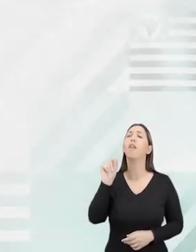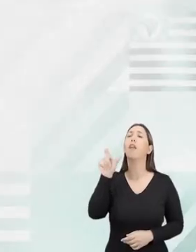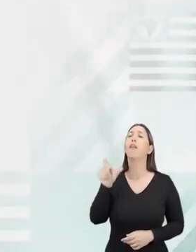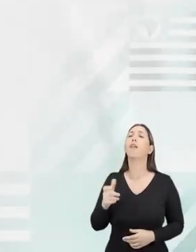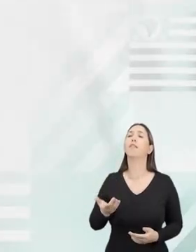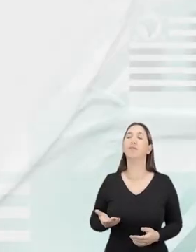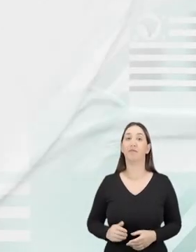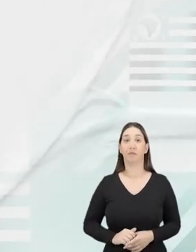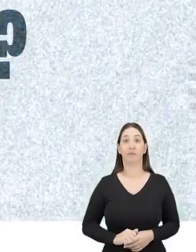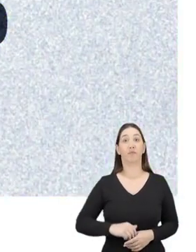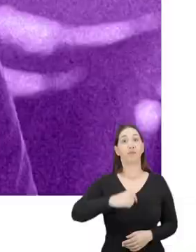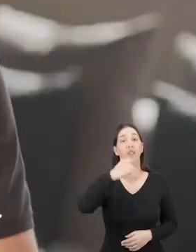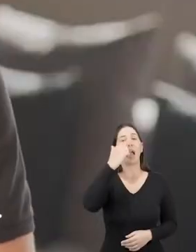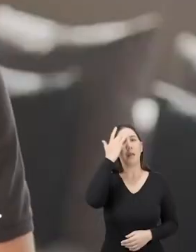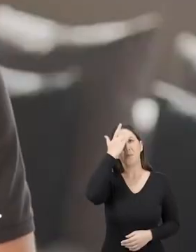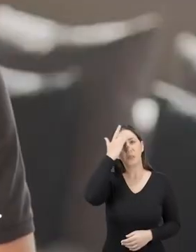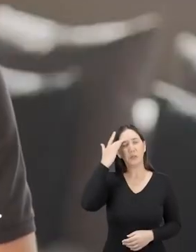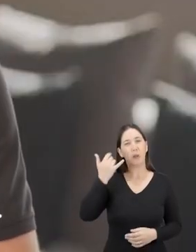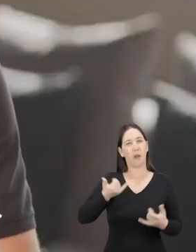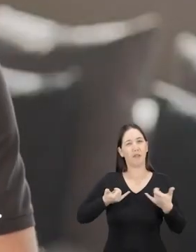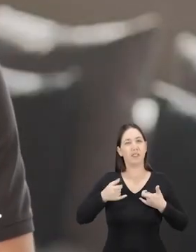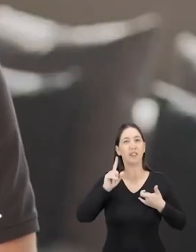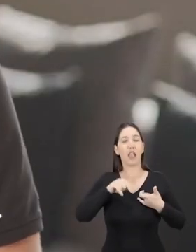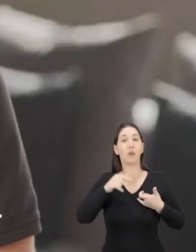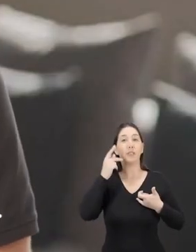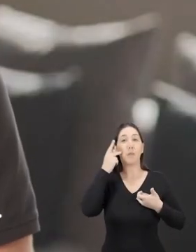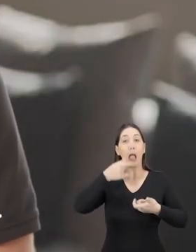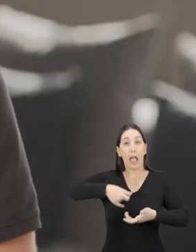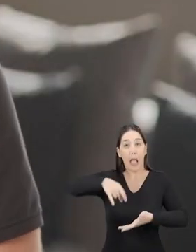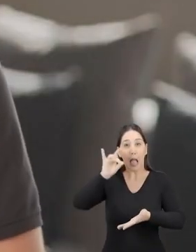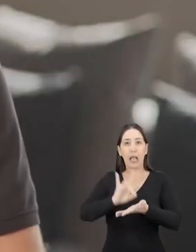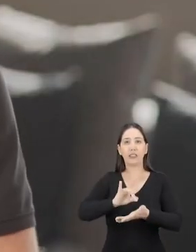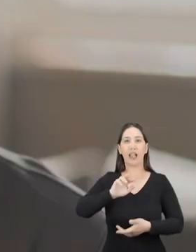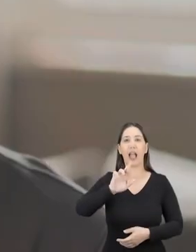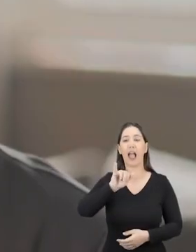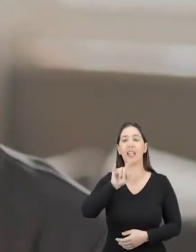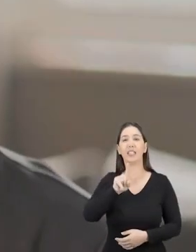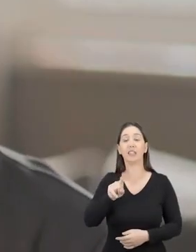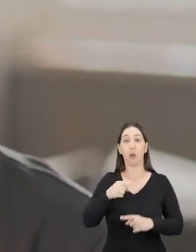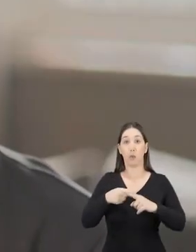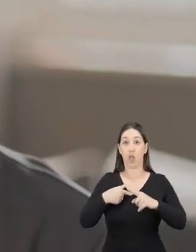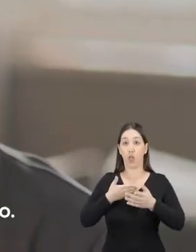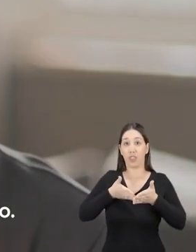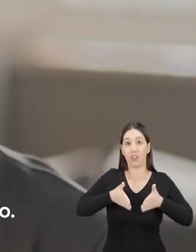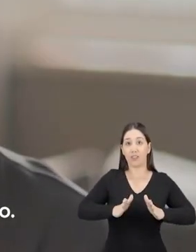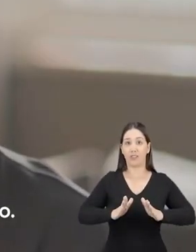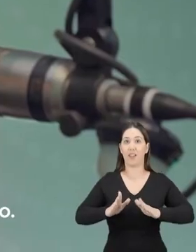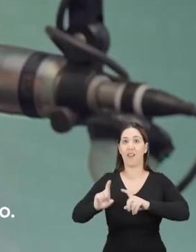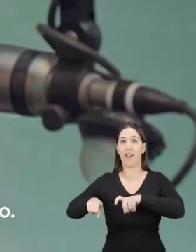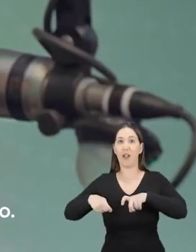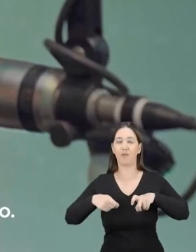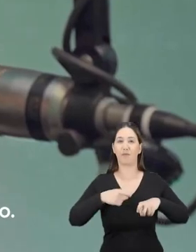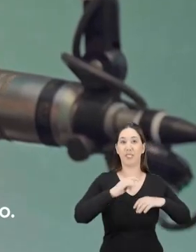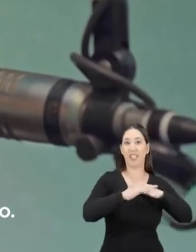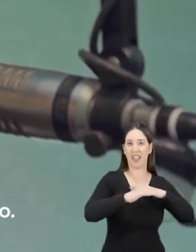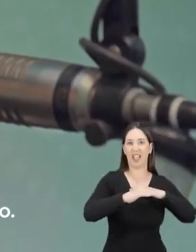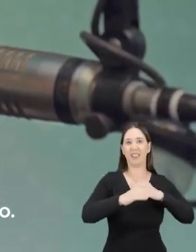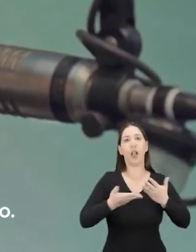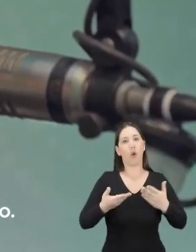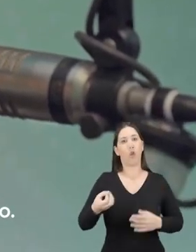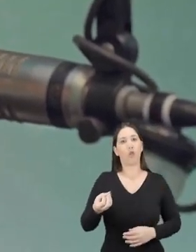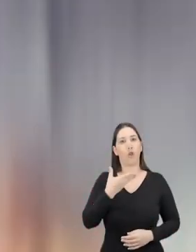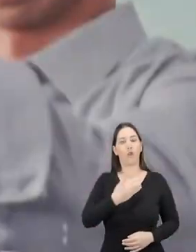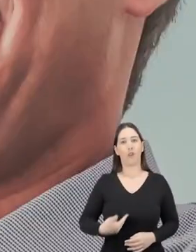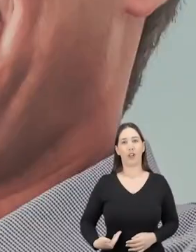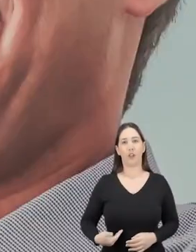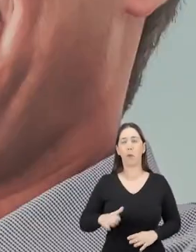Rodrigo, diz aí, quem é você? Eu sou o o pessoal chama de paulista raiz. Cresci entre o campo e a cidade e agora eu sou o novo governador